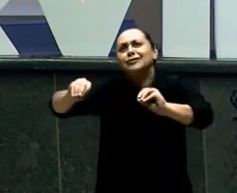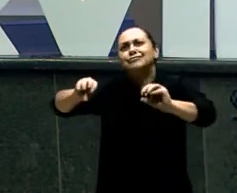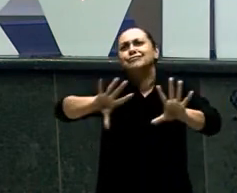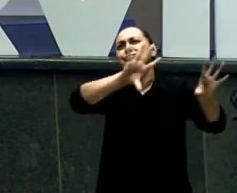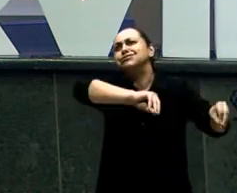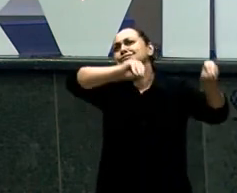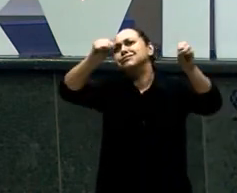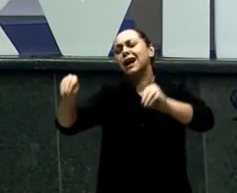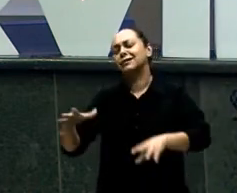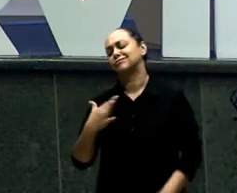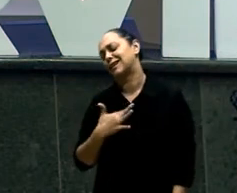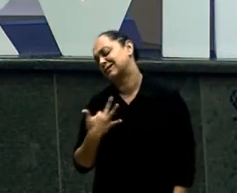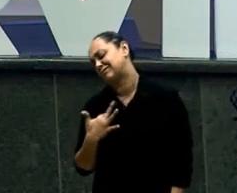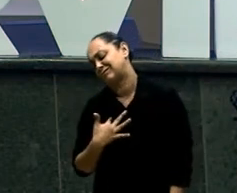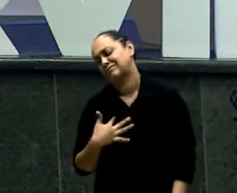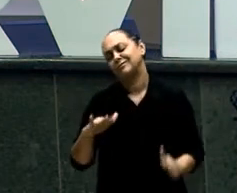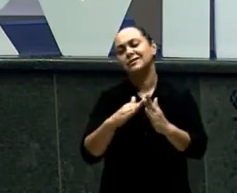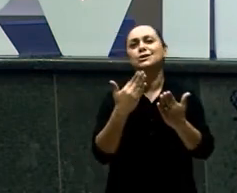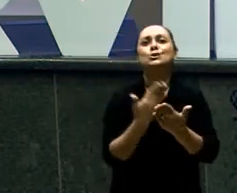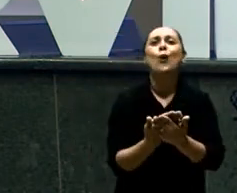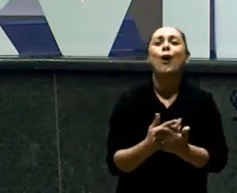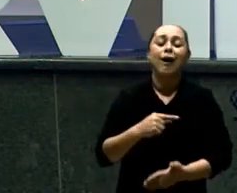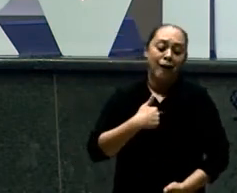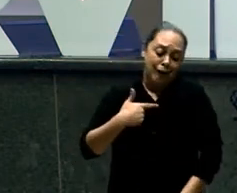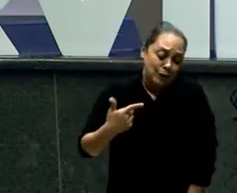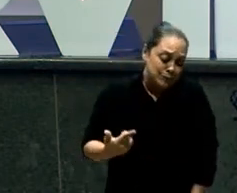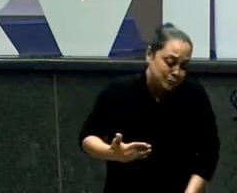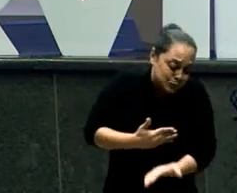escola Eu tinha que começar Tudo de novo